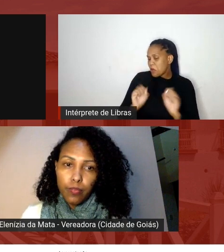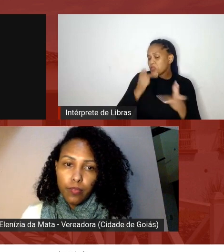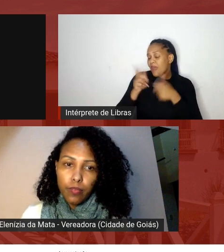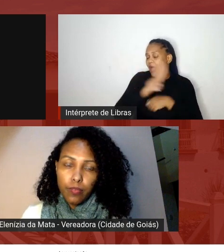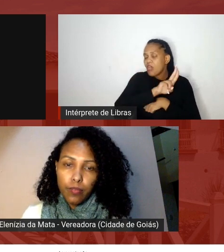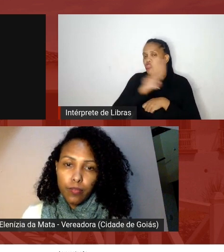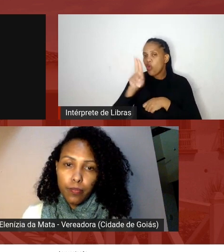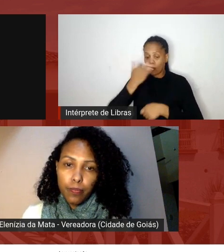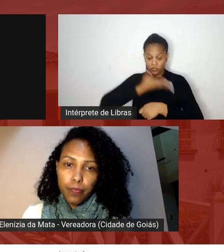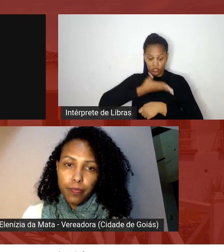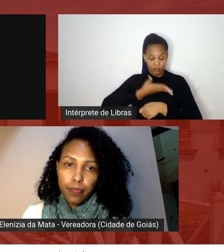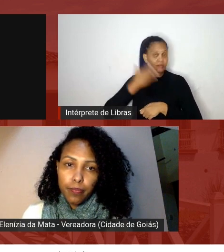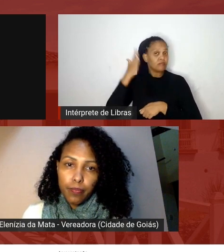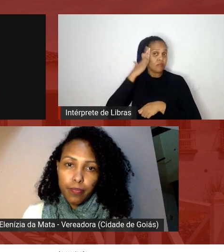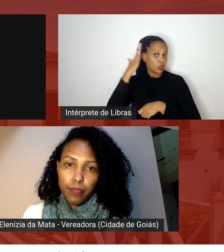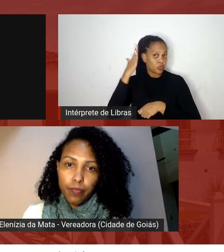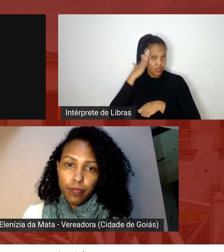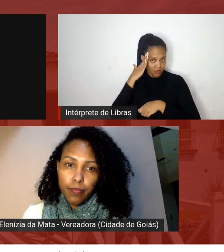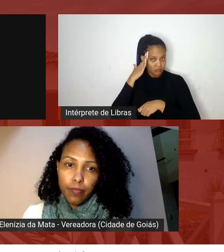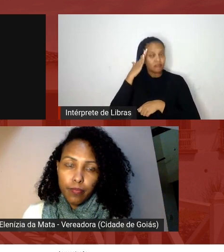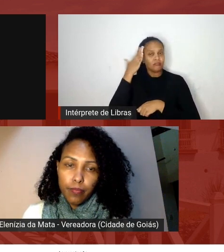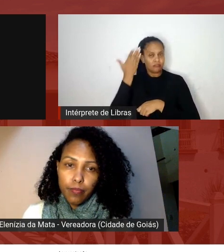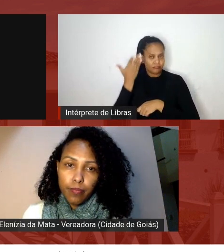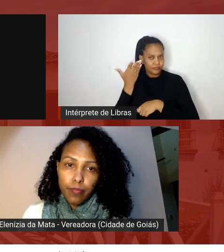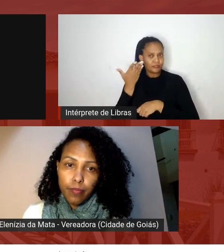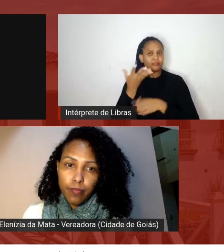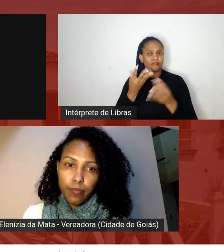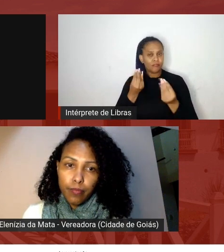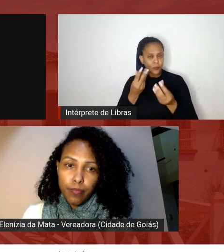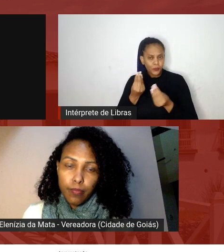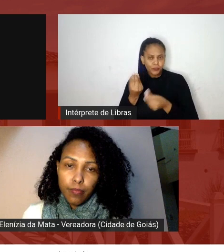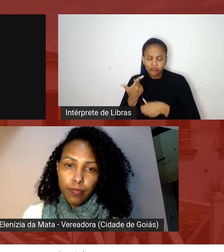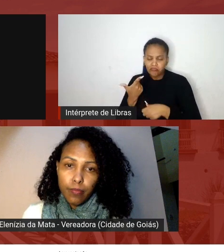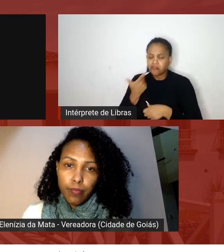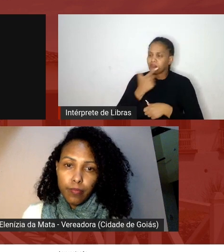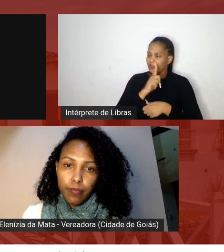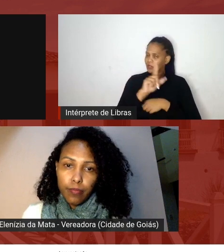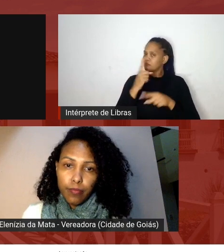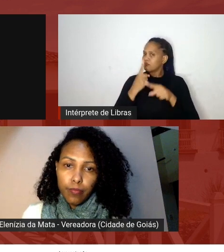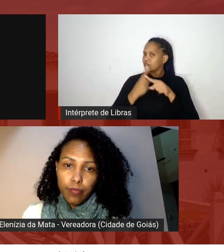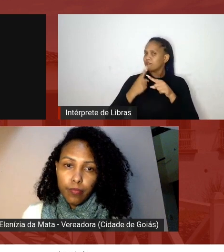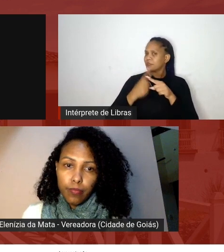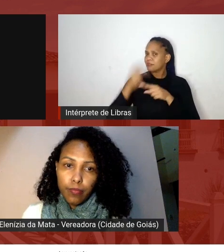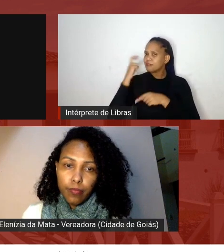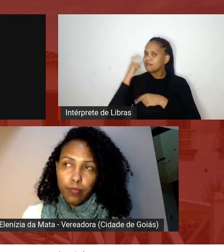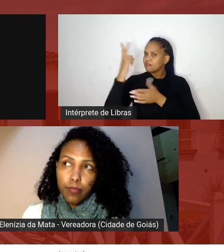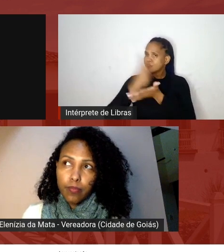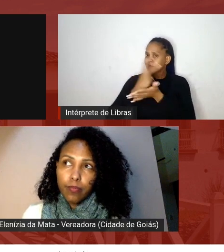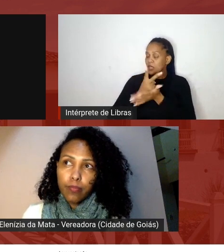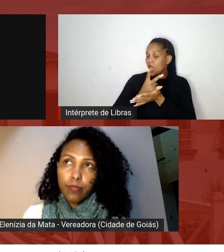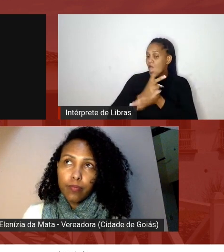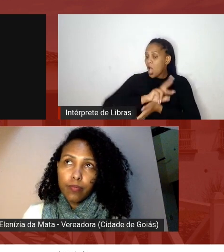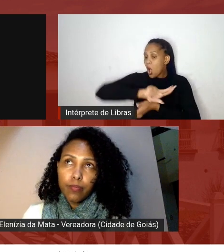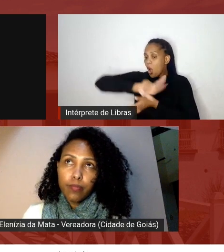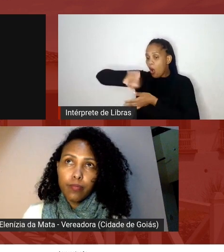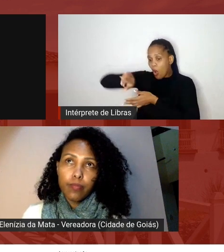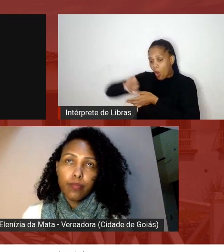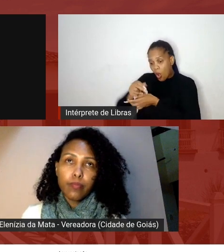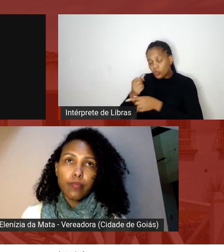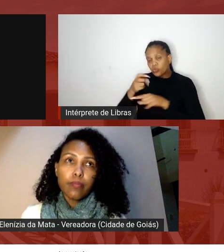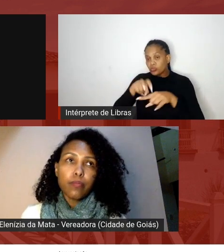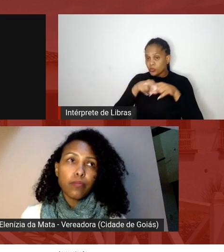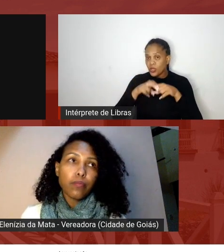eu sei que estão em cargos muitos são por méritos e outros são por qualificações políticas